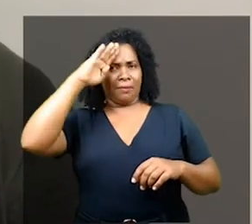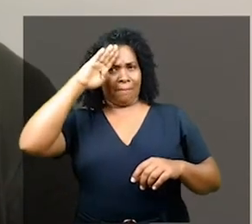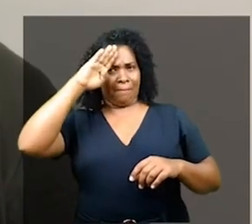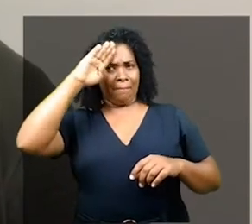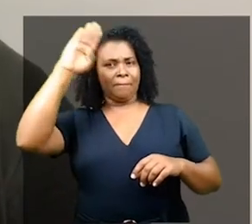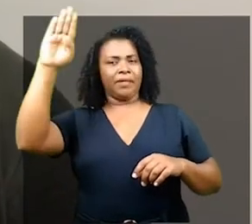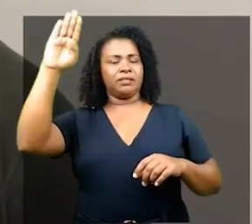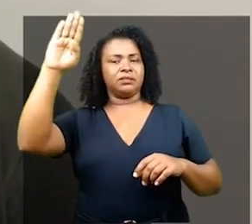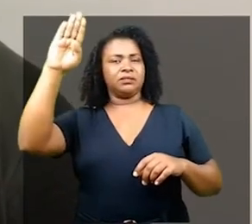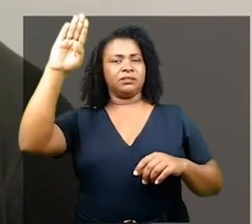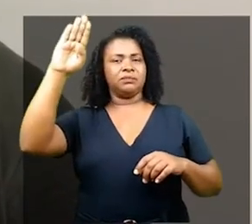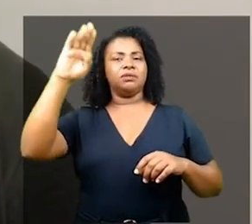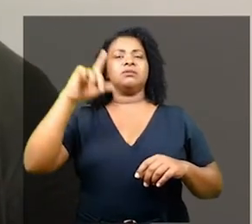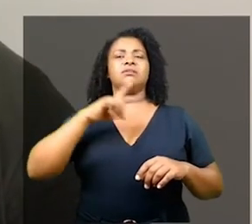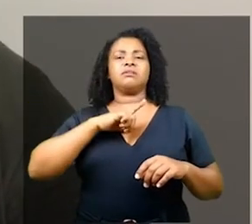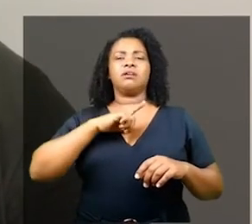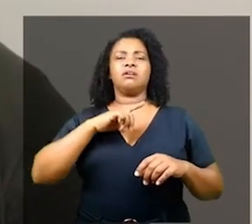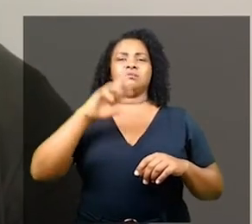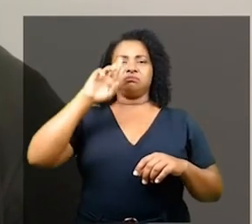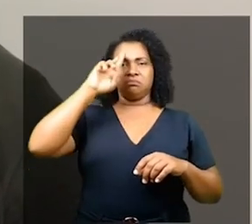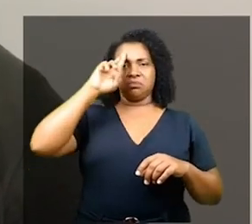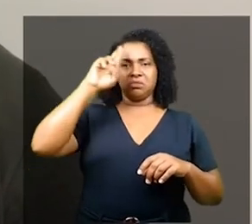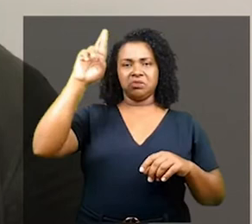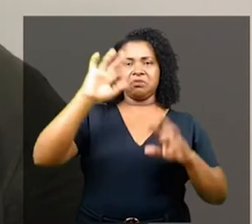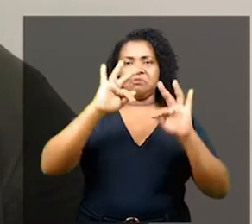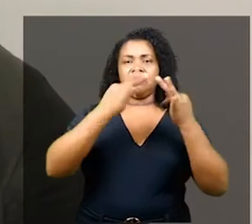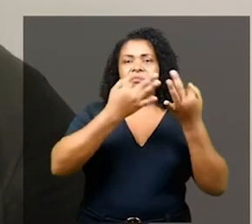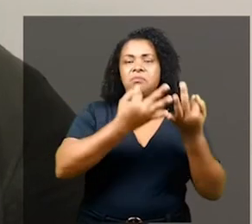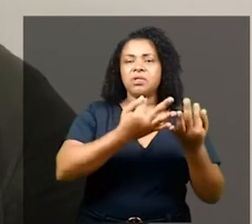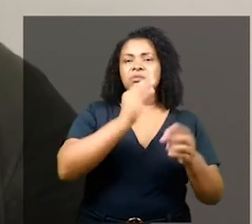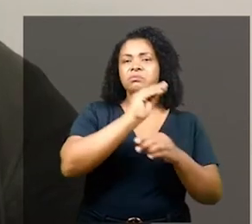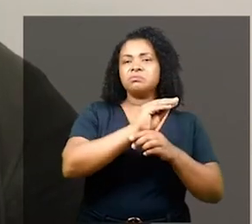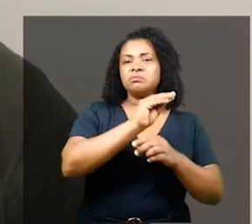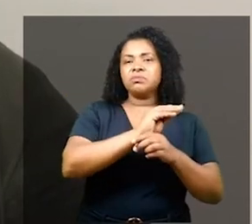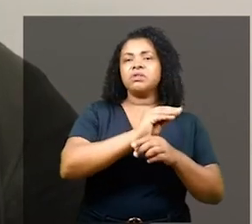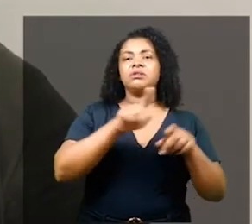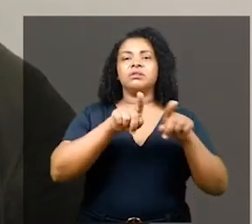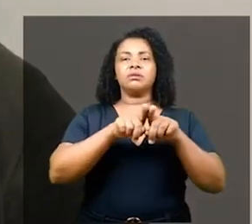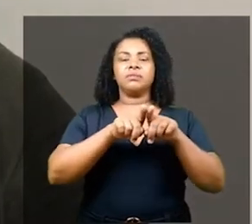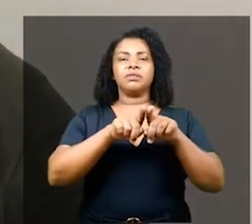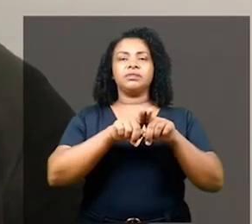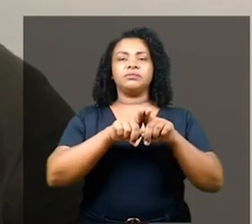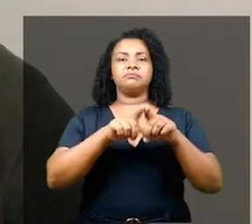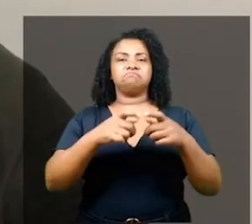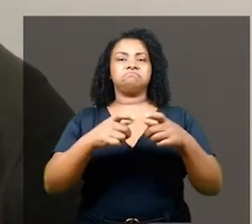negras, nós ocupamos um número imenso de chefia de famílias e ocupamos também